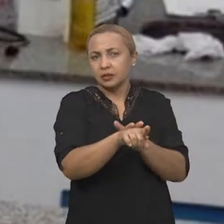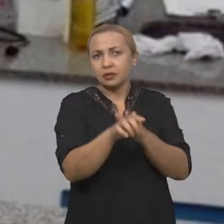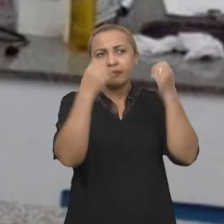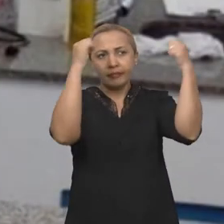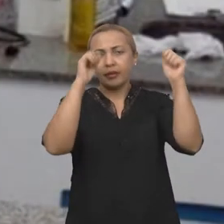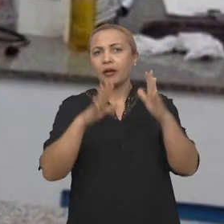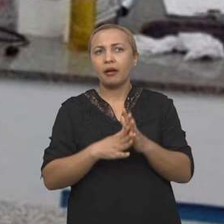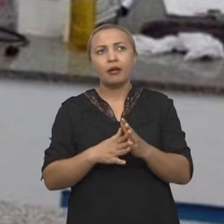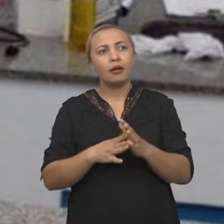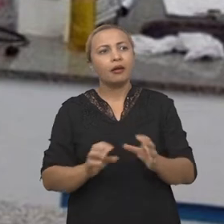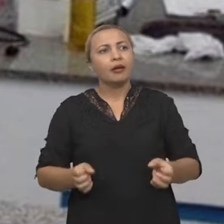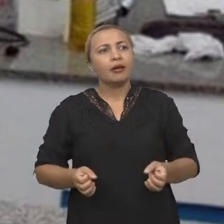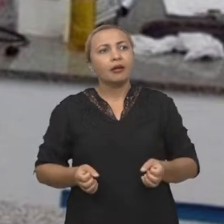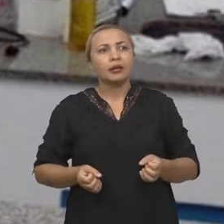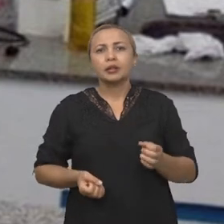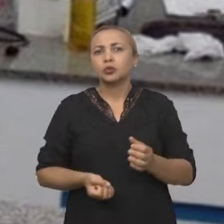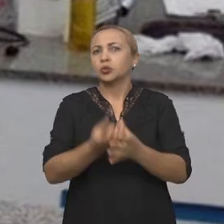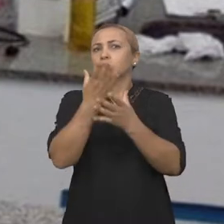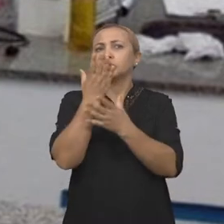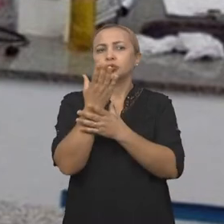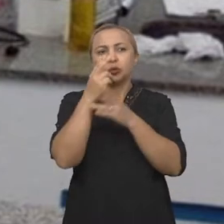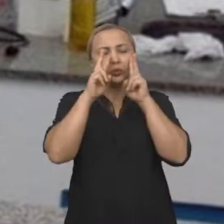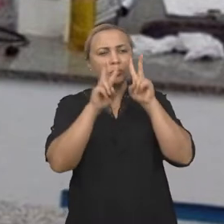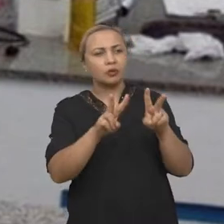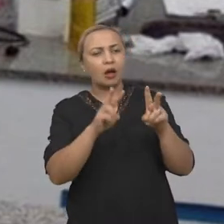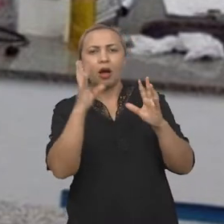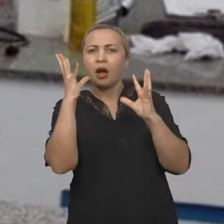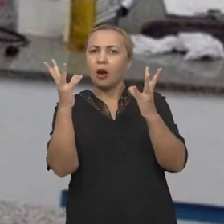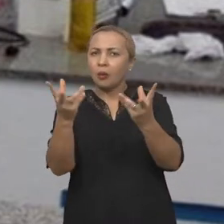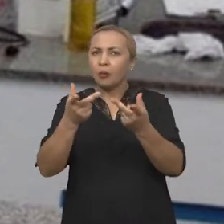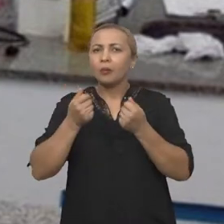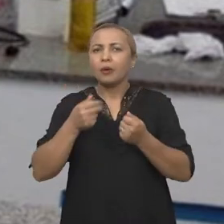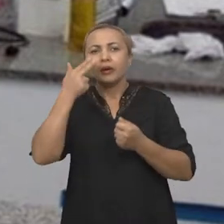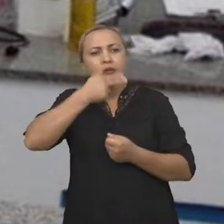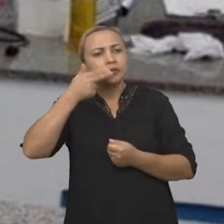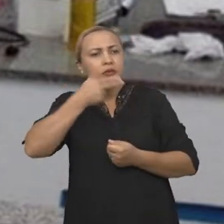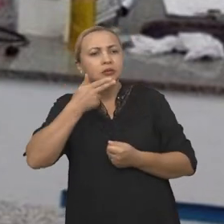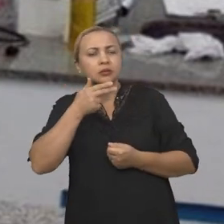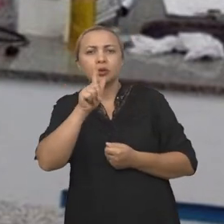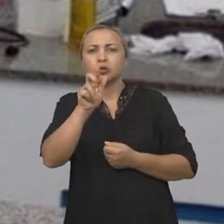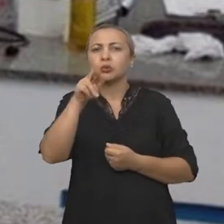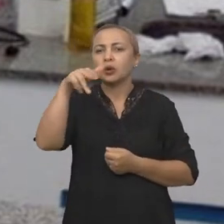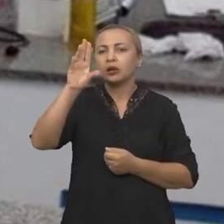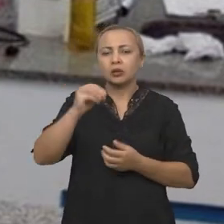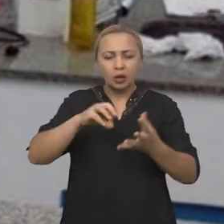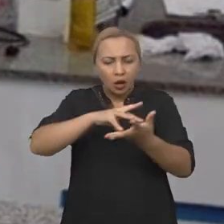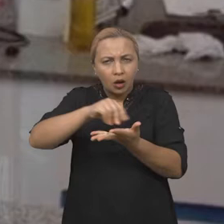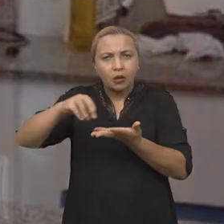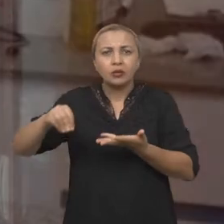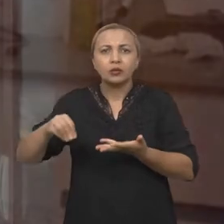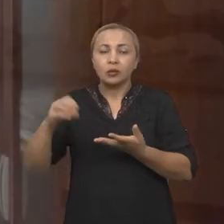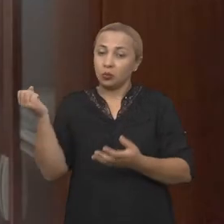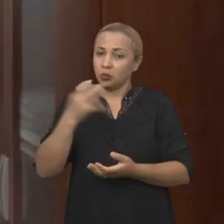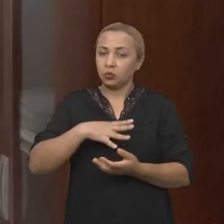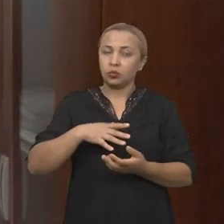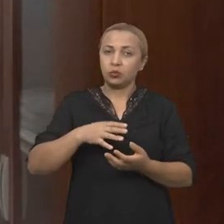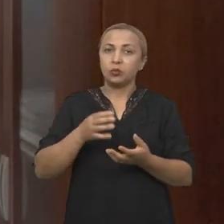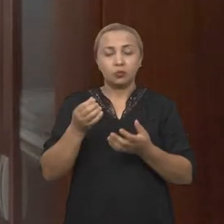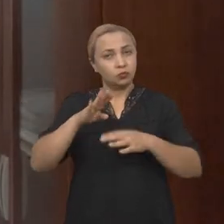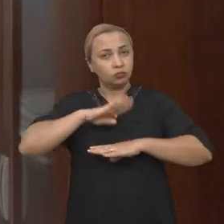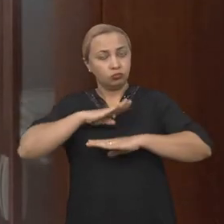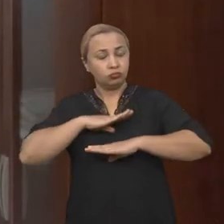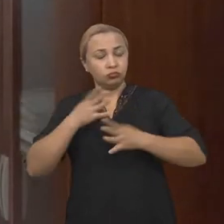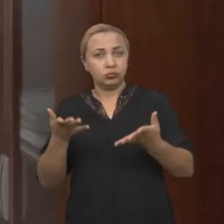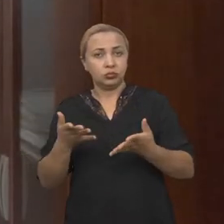nasceu de ver a qualidade nutricional de uma granola com uma nova formulação, nos